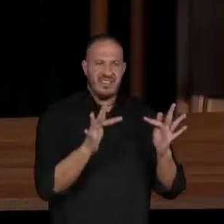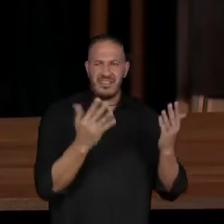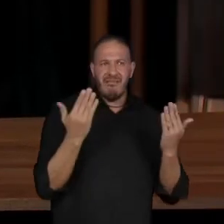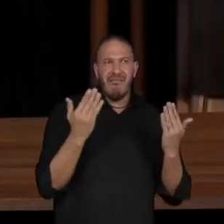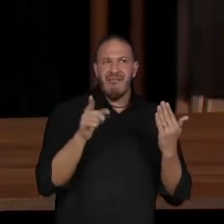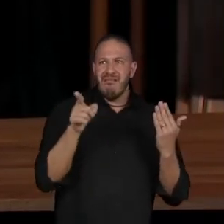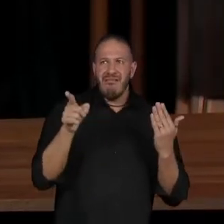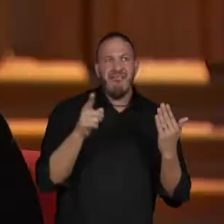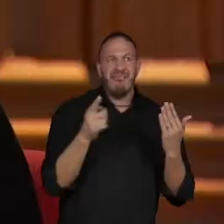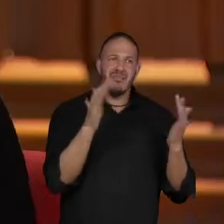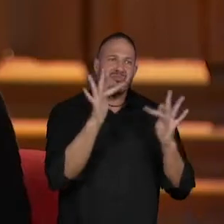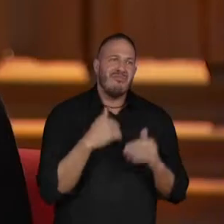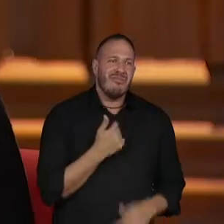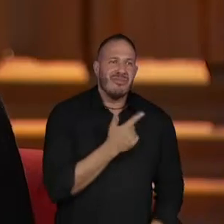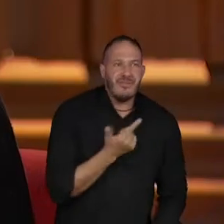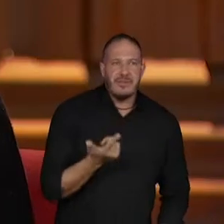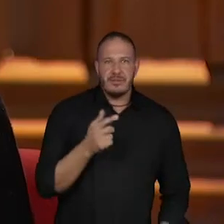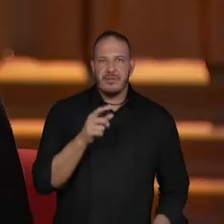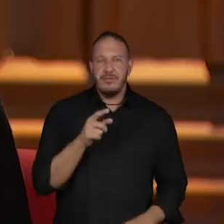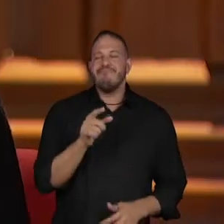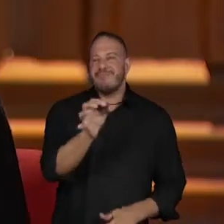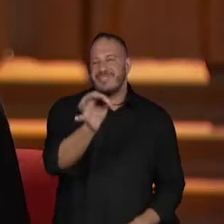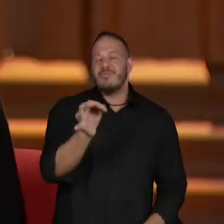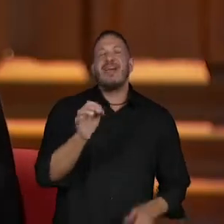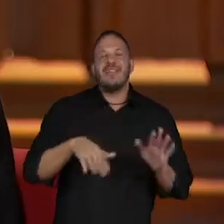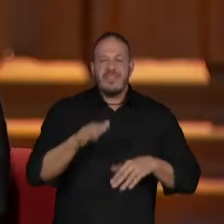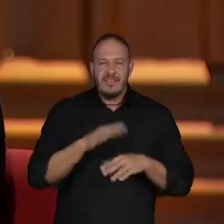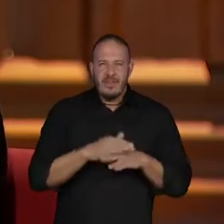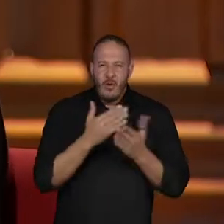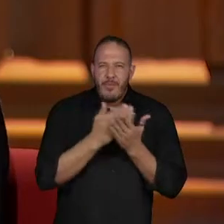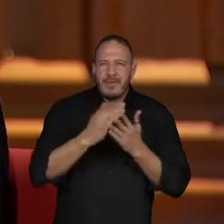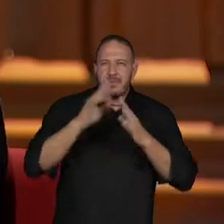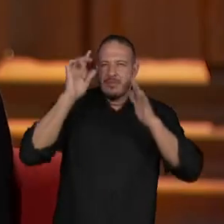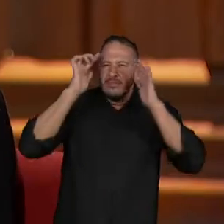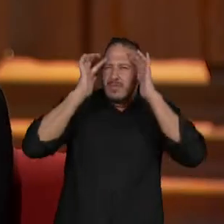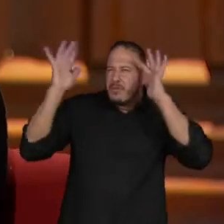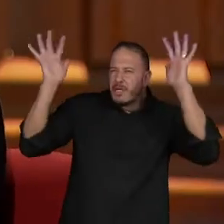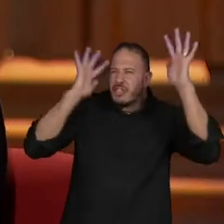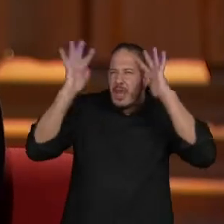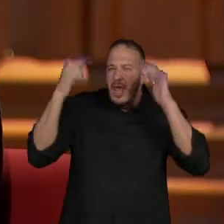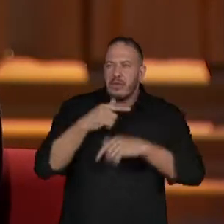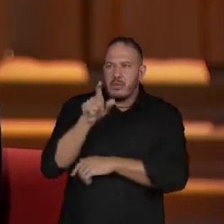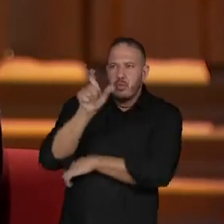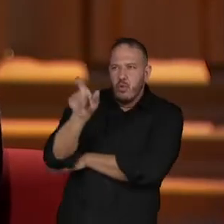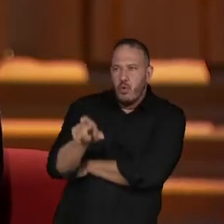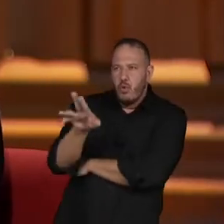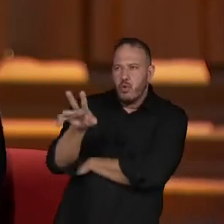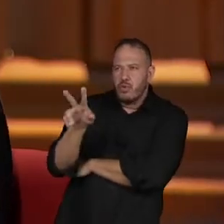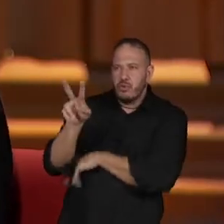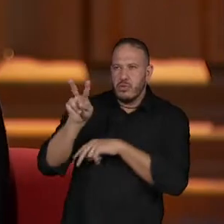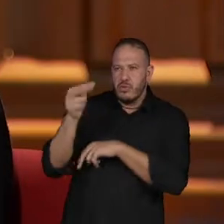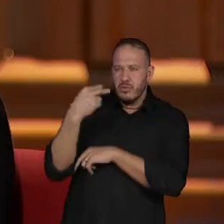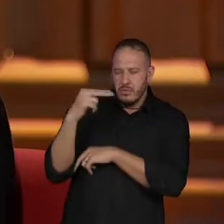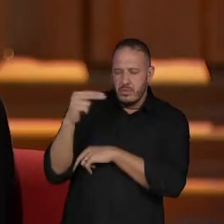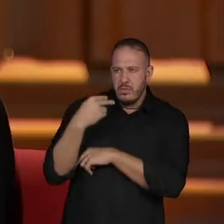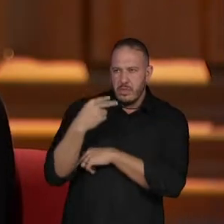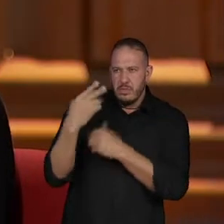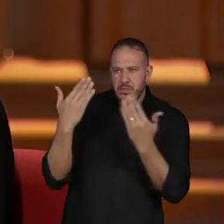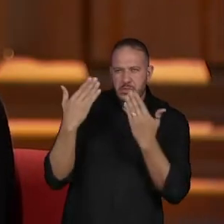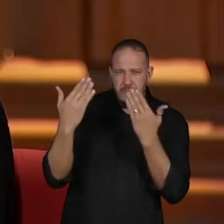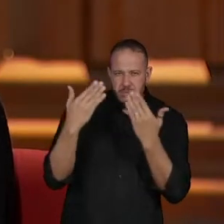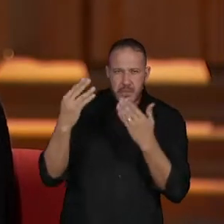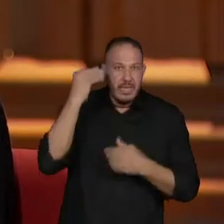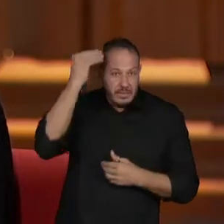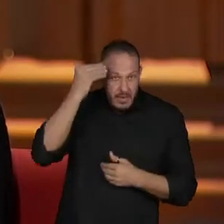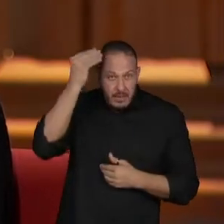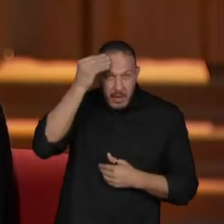pela do outro. Exatamente, porque quando a gente entra nessa questão imaginária, da imagem do outro, de si próprio, que é uma coisa que a psicanálise